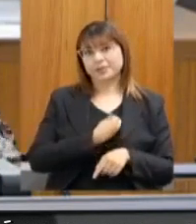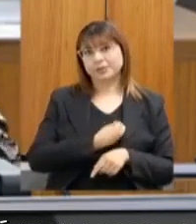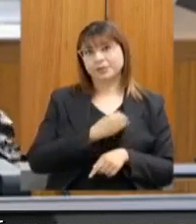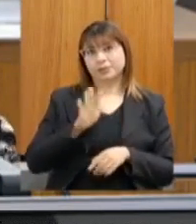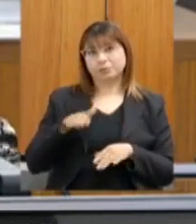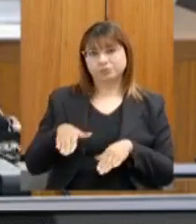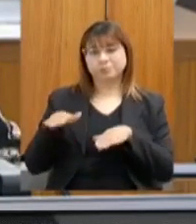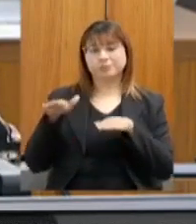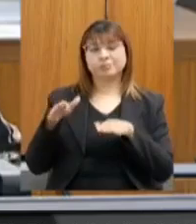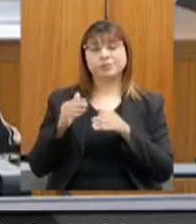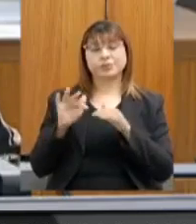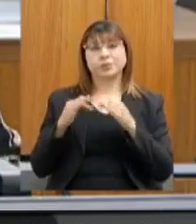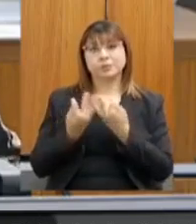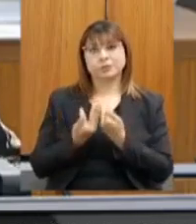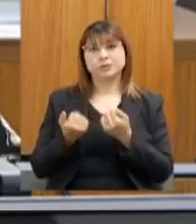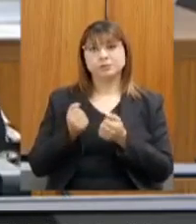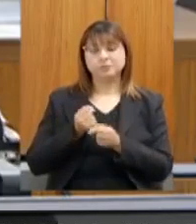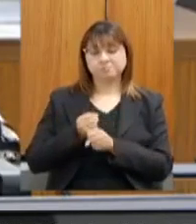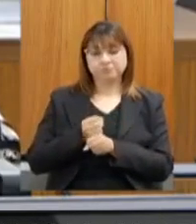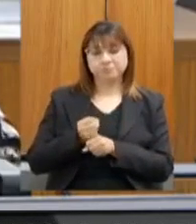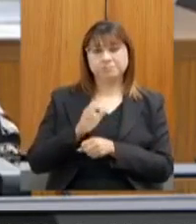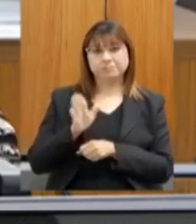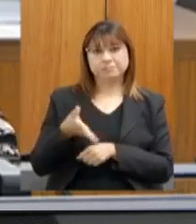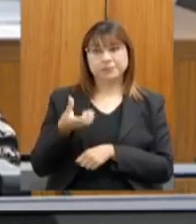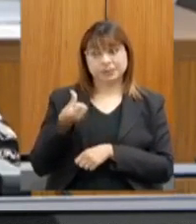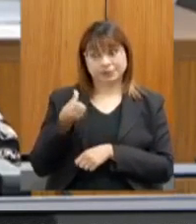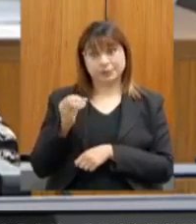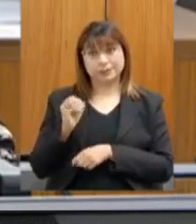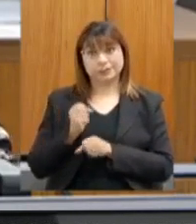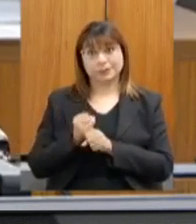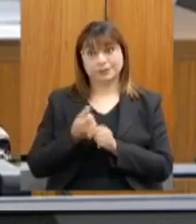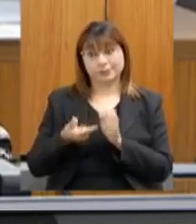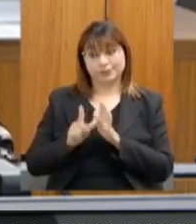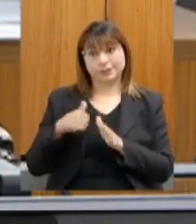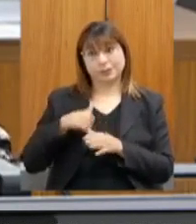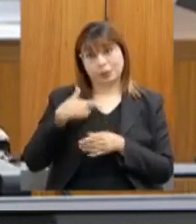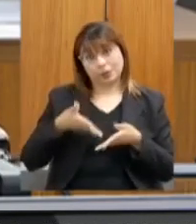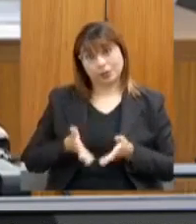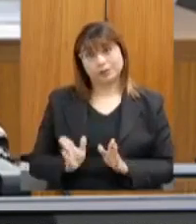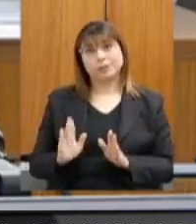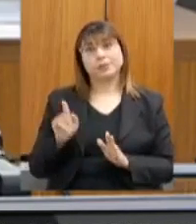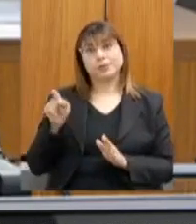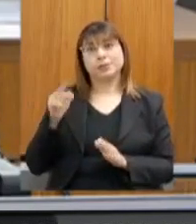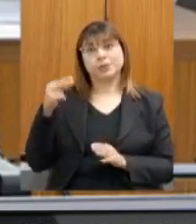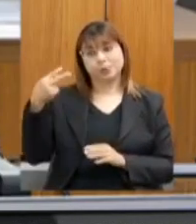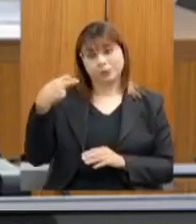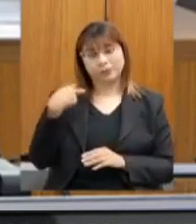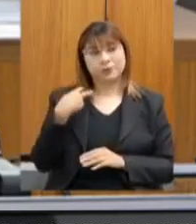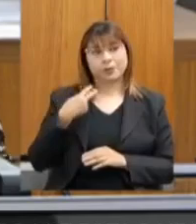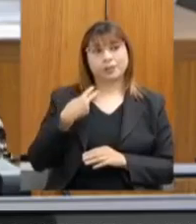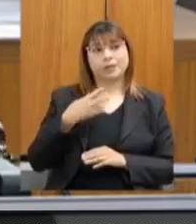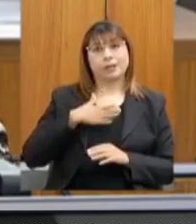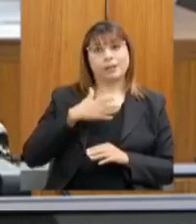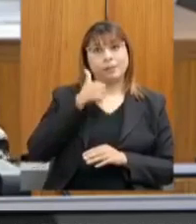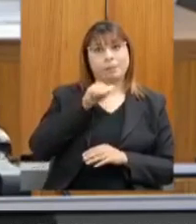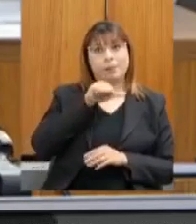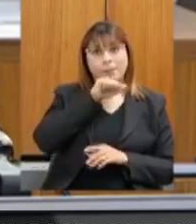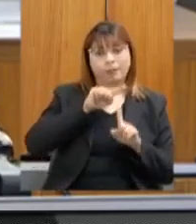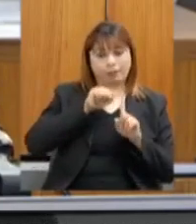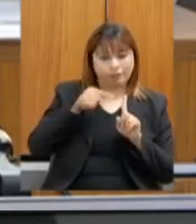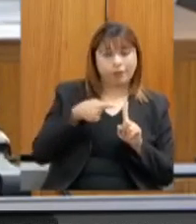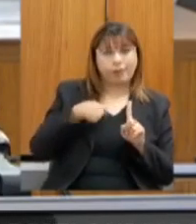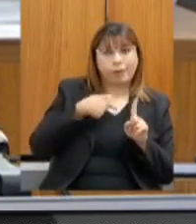familiar há alguns anos, há 60 anos antes de eu nascer, então o senhor me viu na barriga da minha mãe. Então, um